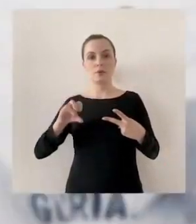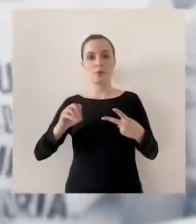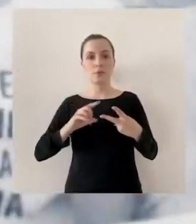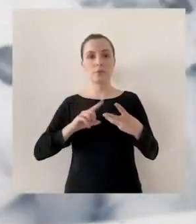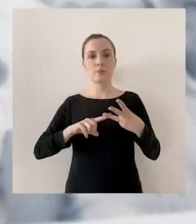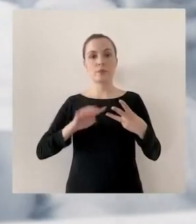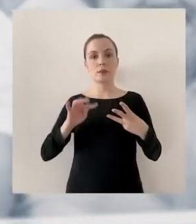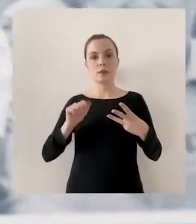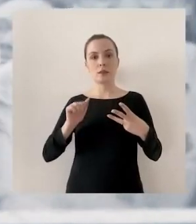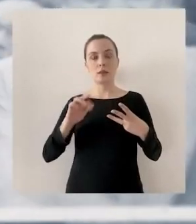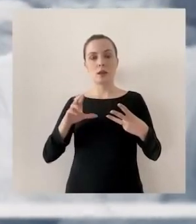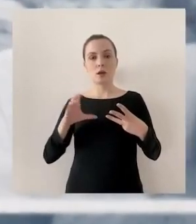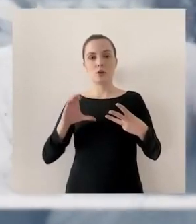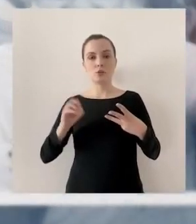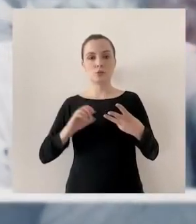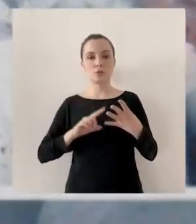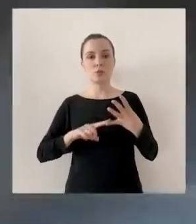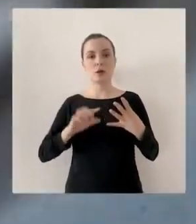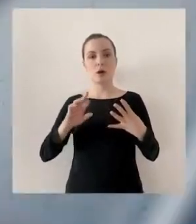Tarso,